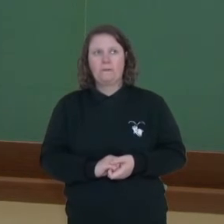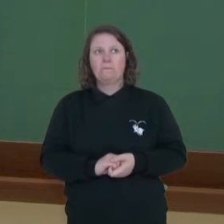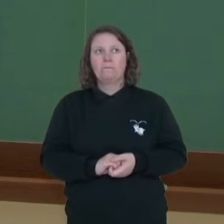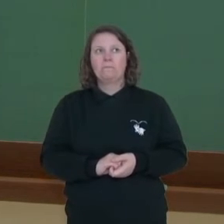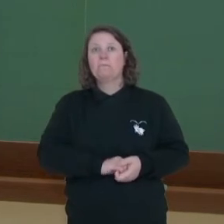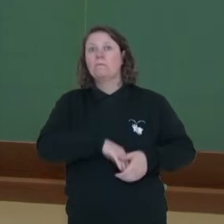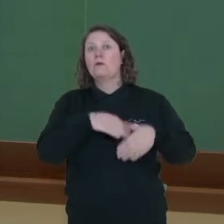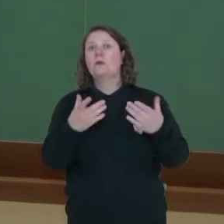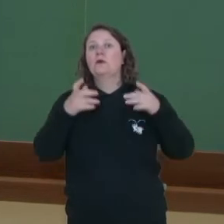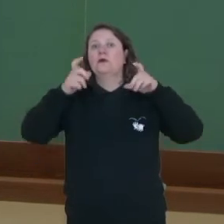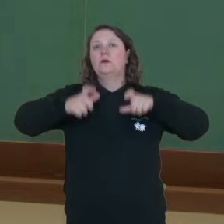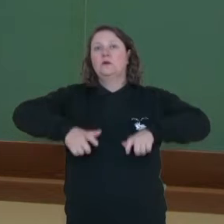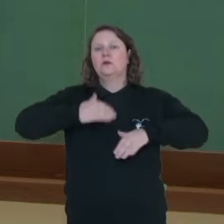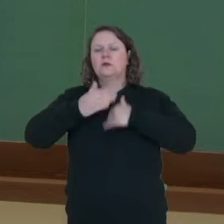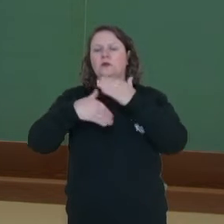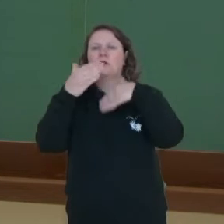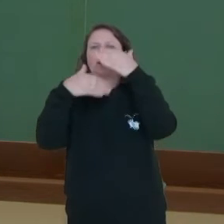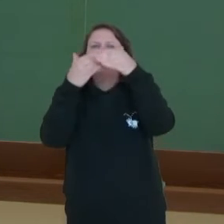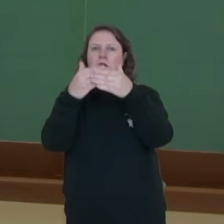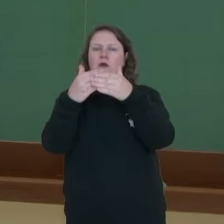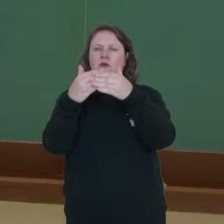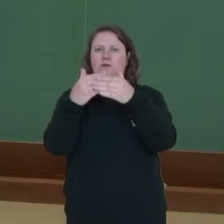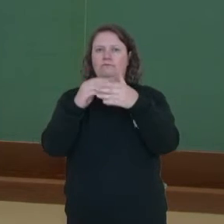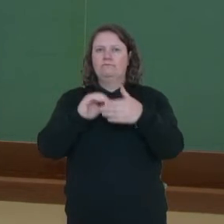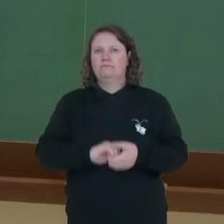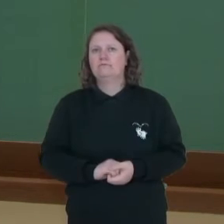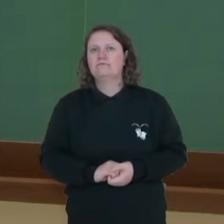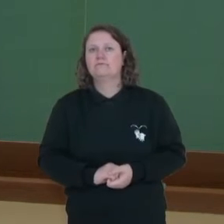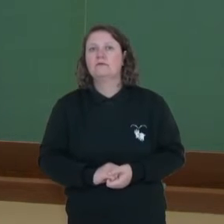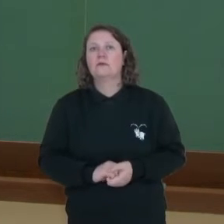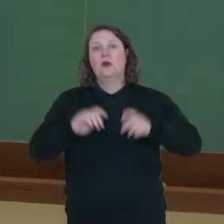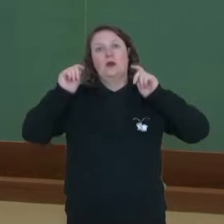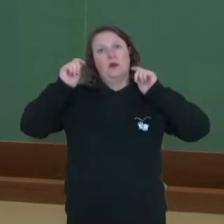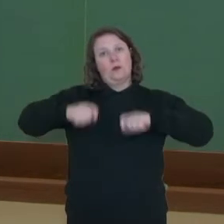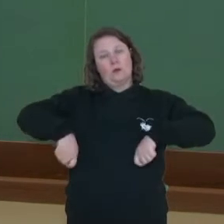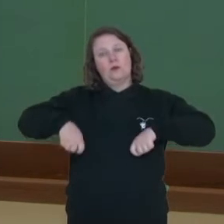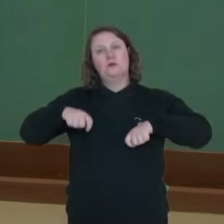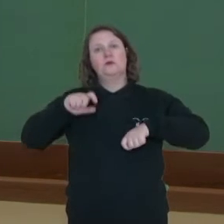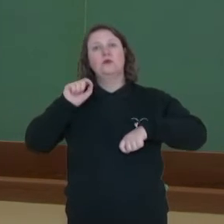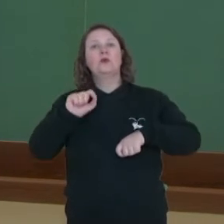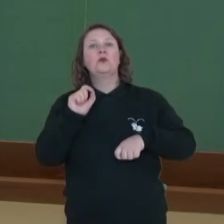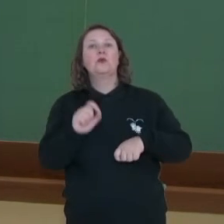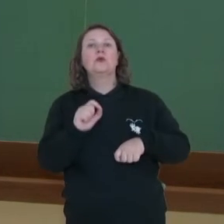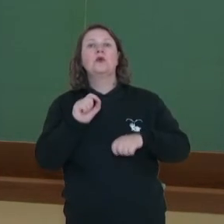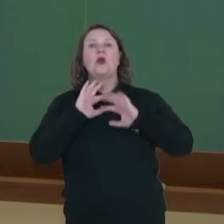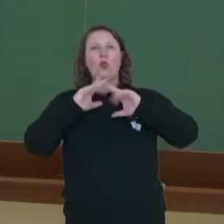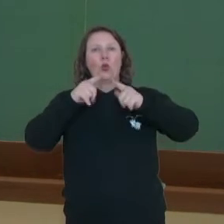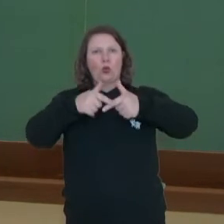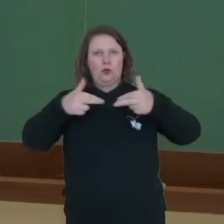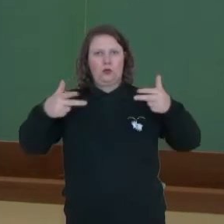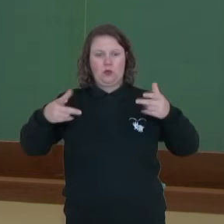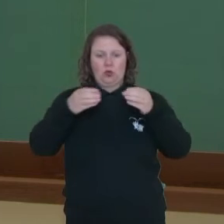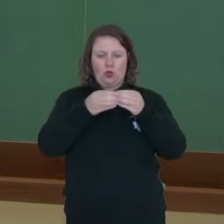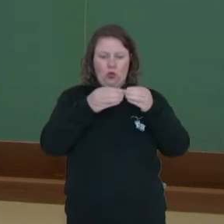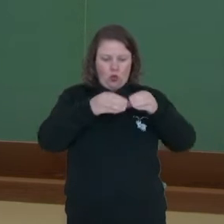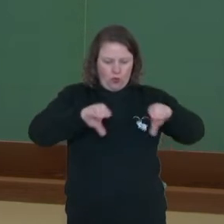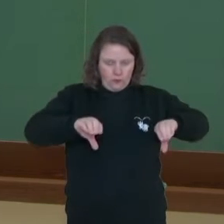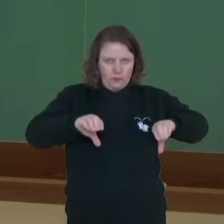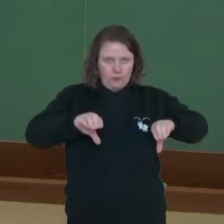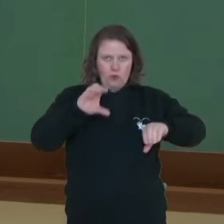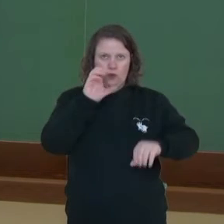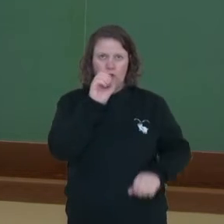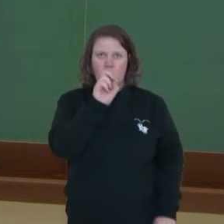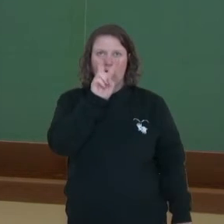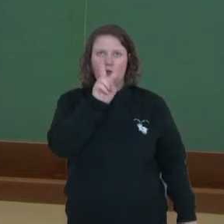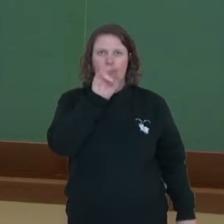Quanto ao local do desenvolvimento desse indivíduo, os animais podem ser ovíparos quando eles